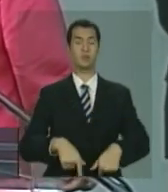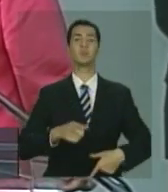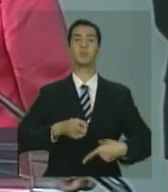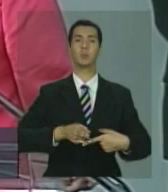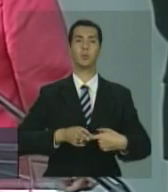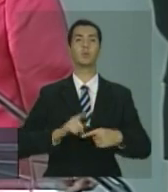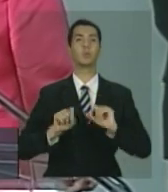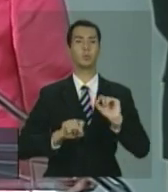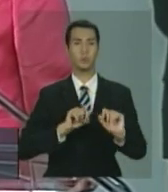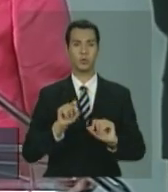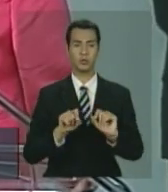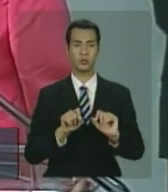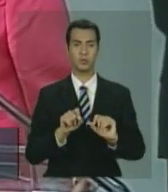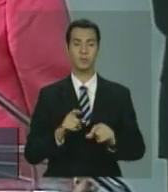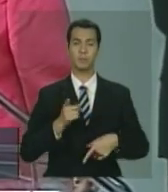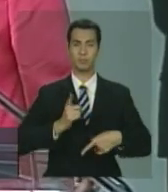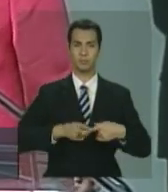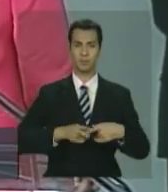para o Brasil,